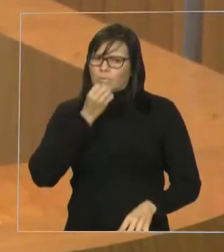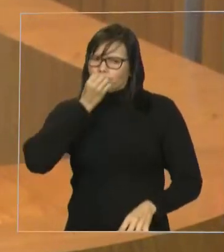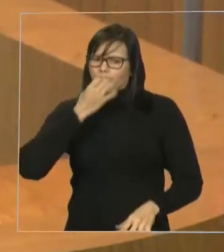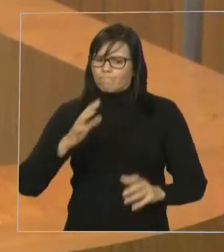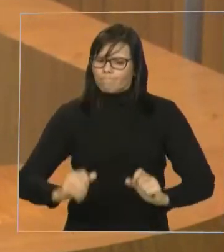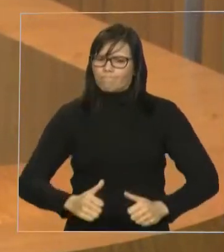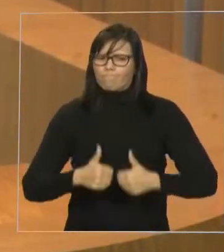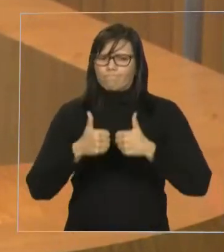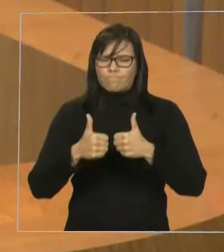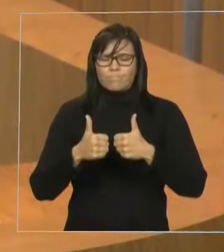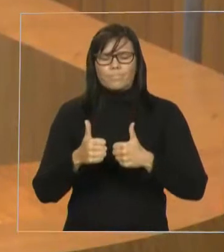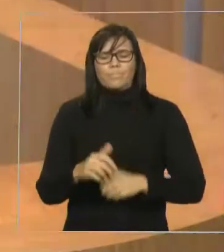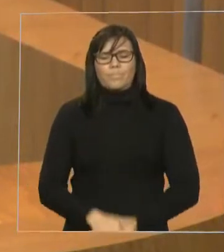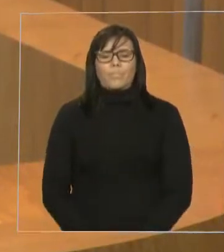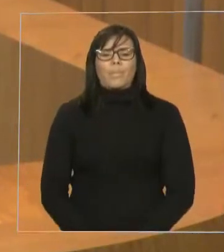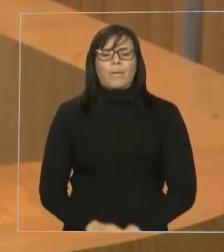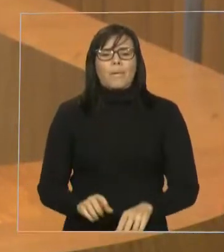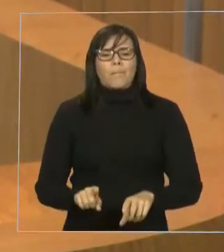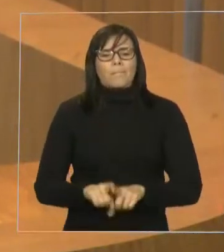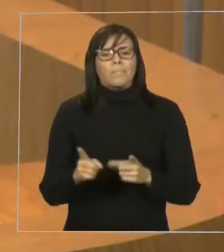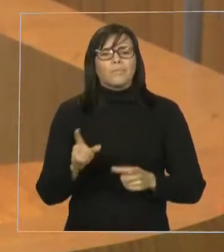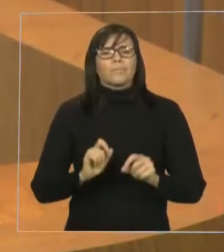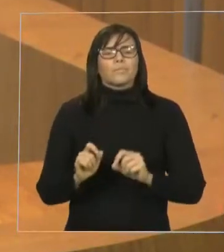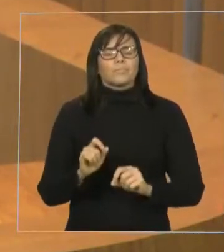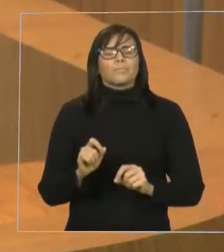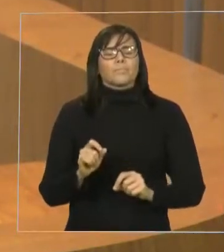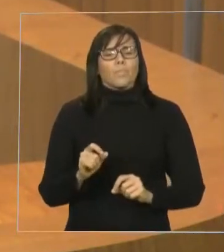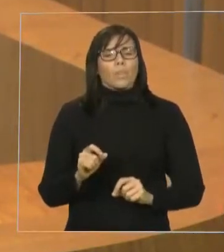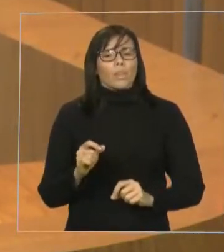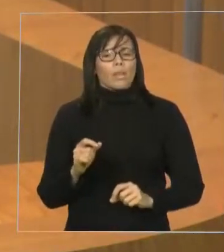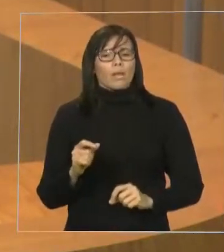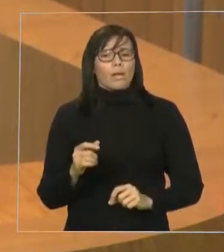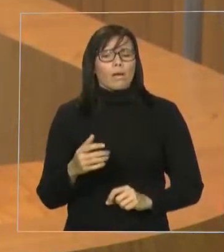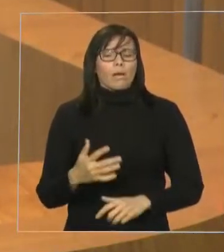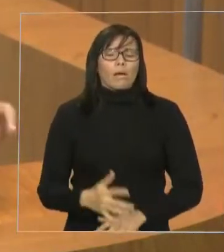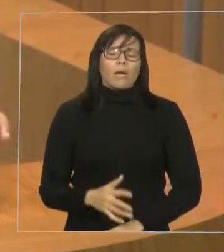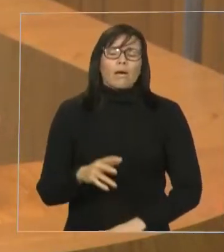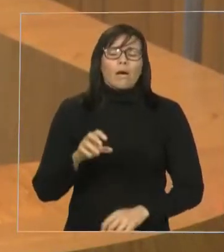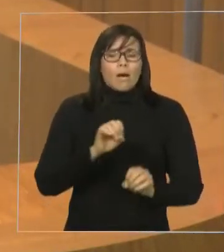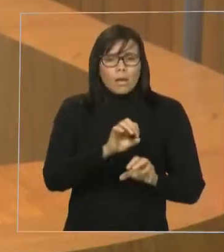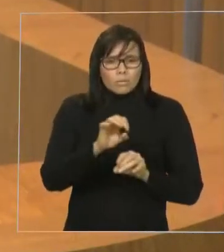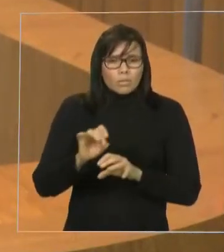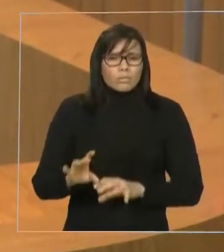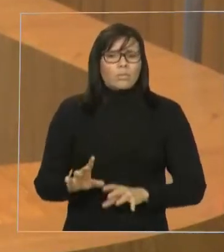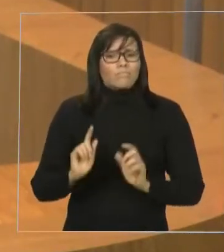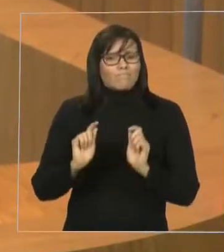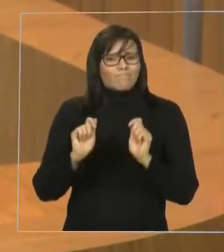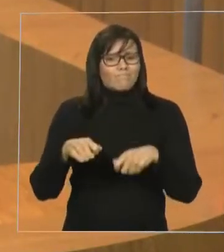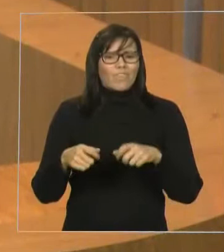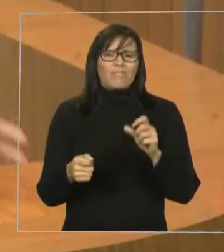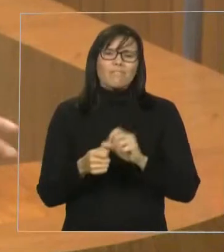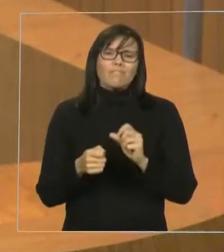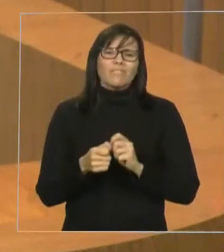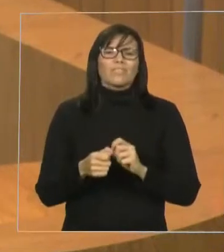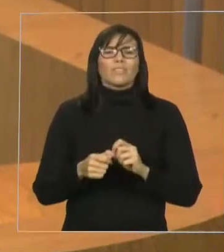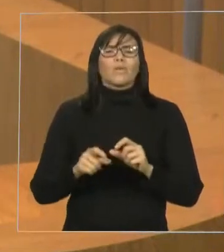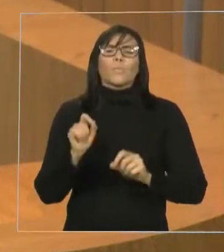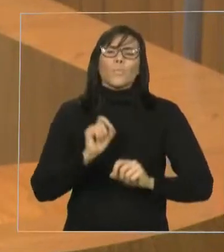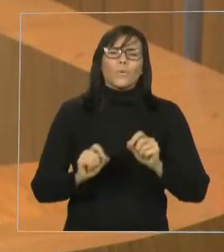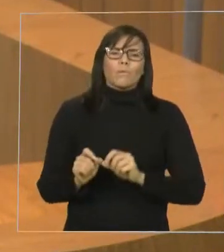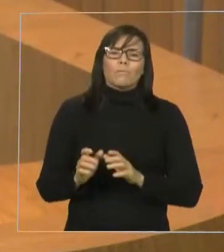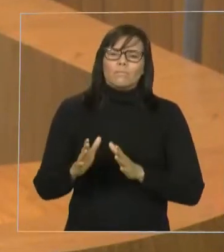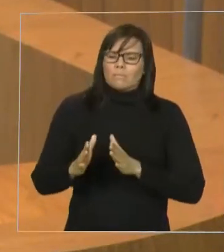é a oportunidade que temos de fazer uma justa correção de rumo.